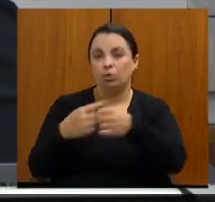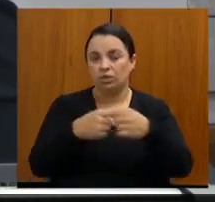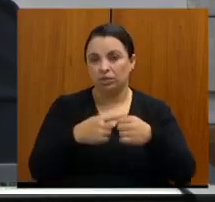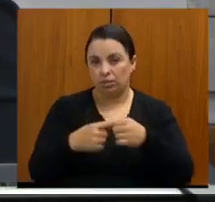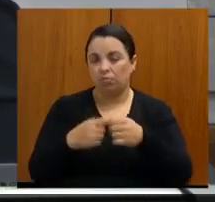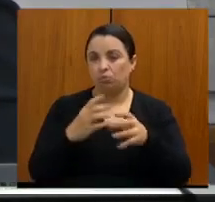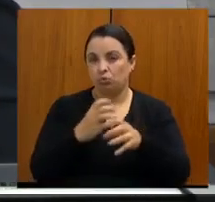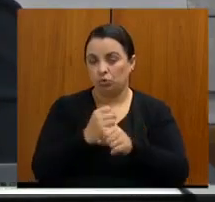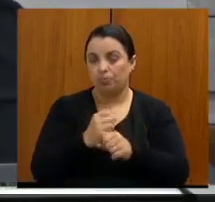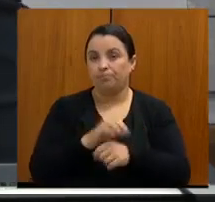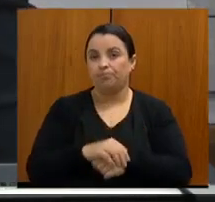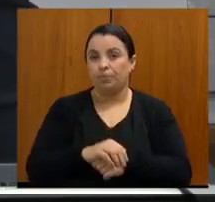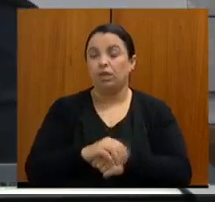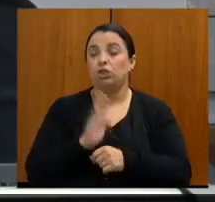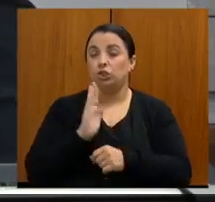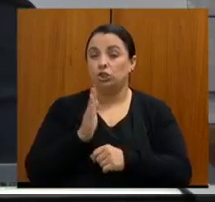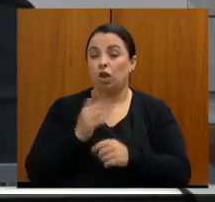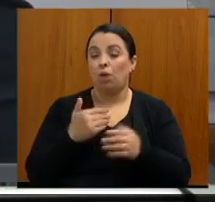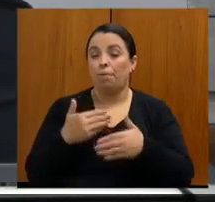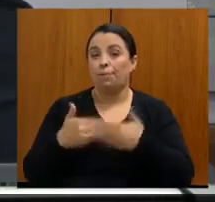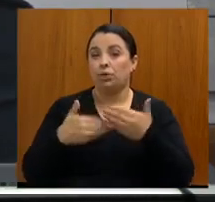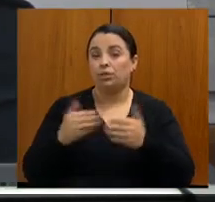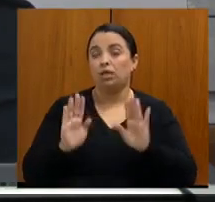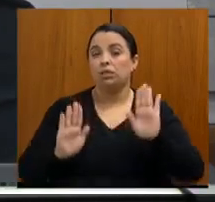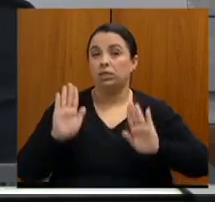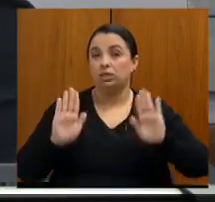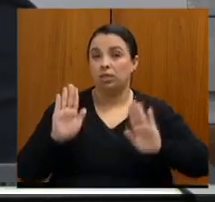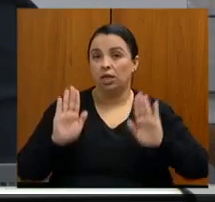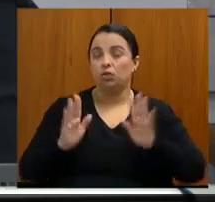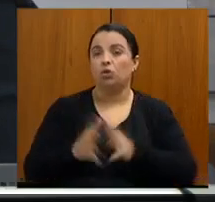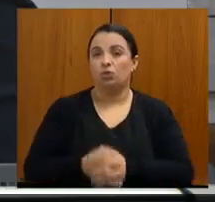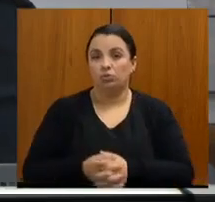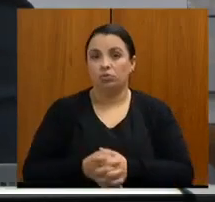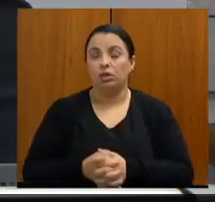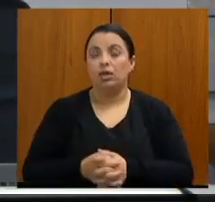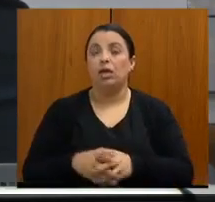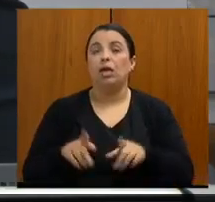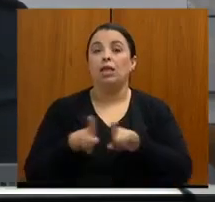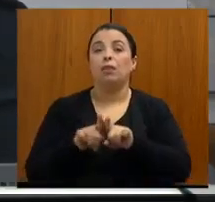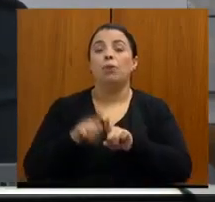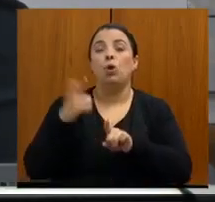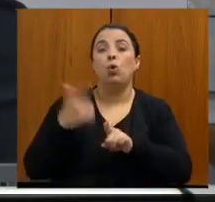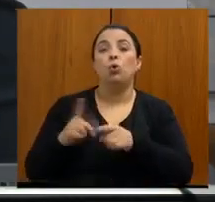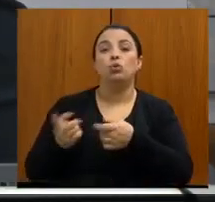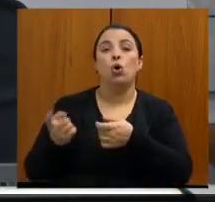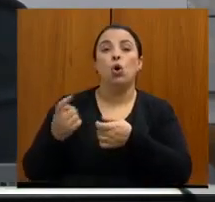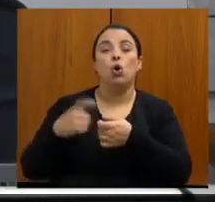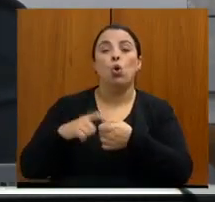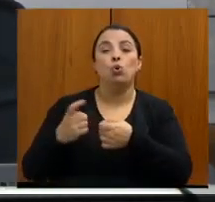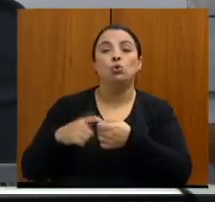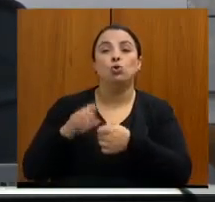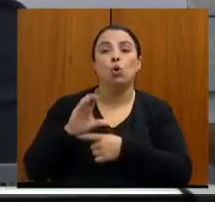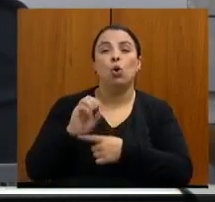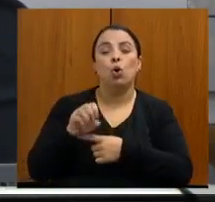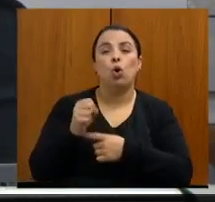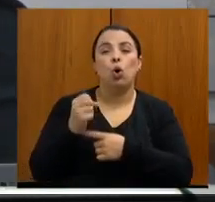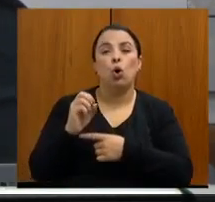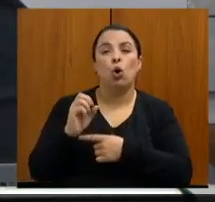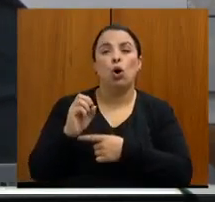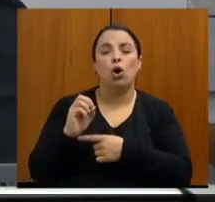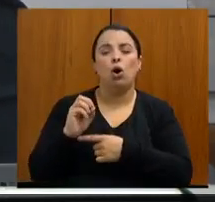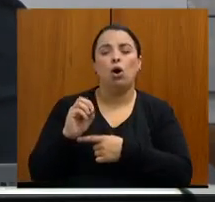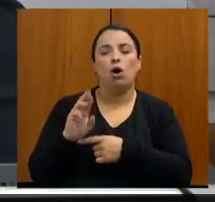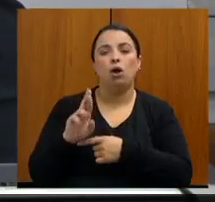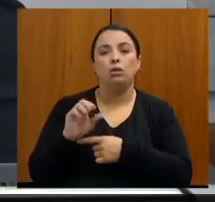SETs, fortalecimento dos SETs, dos consórcios, para a gente poder dar maior agilidade no transporte. Mas eu acho